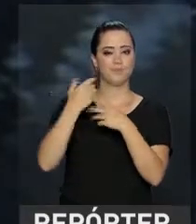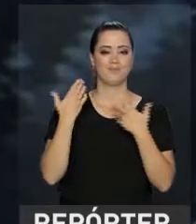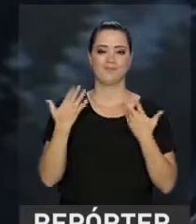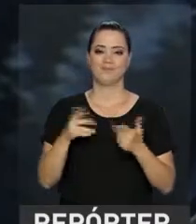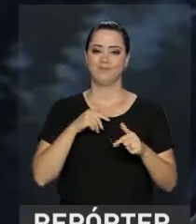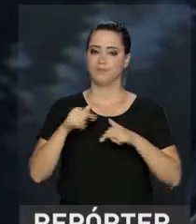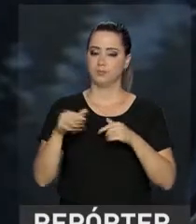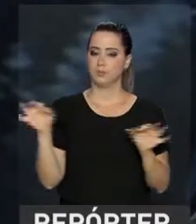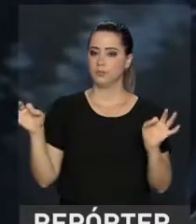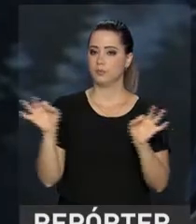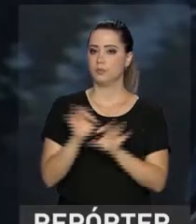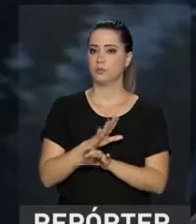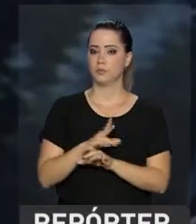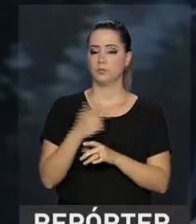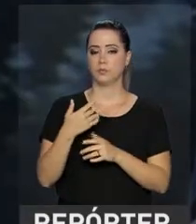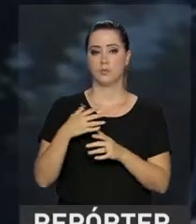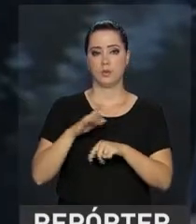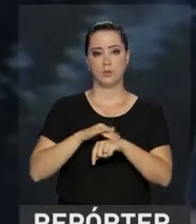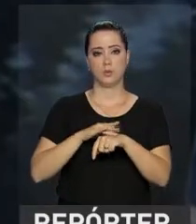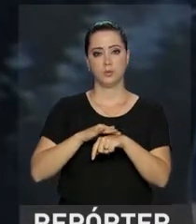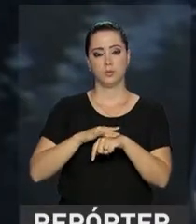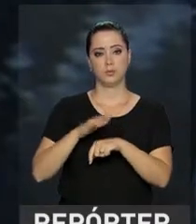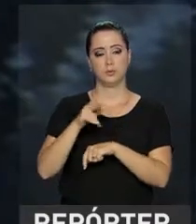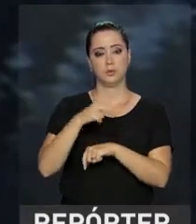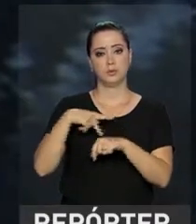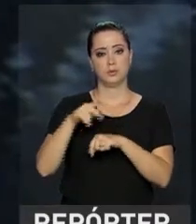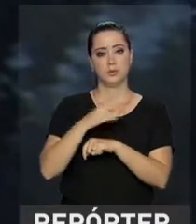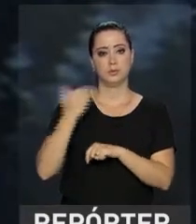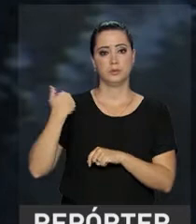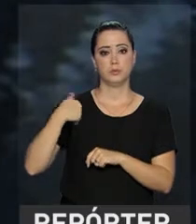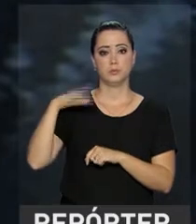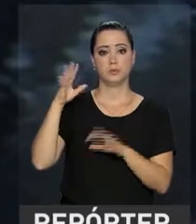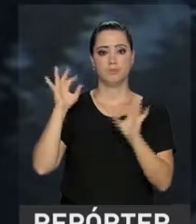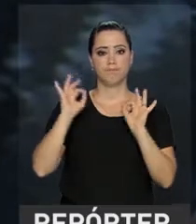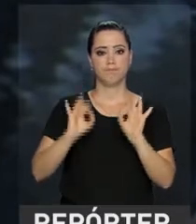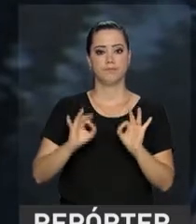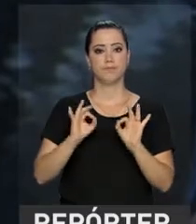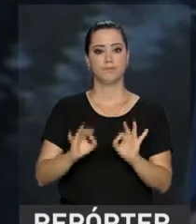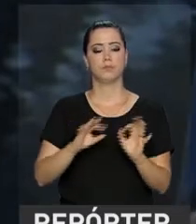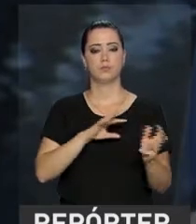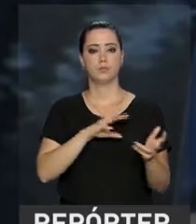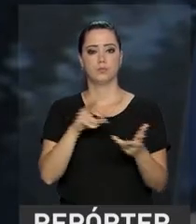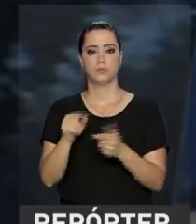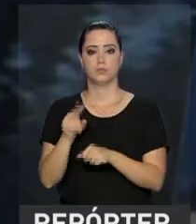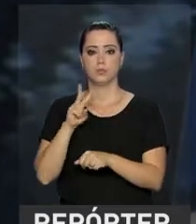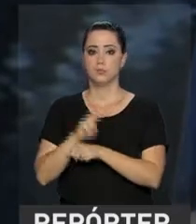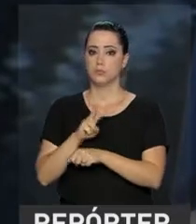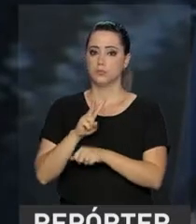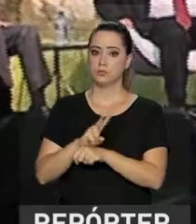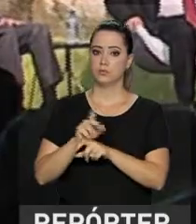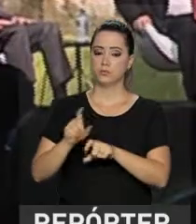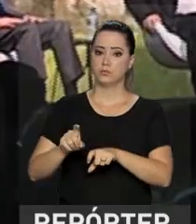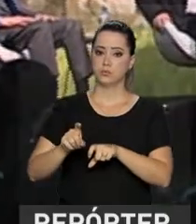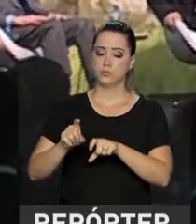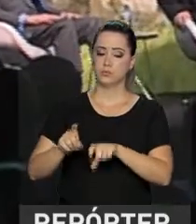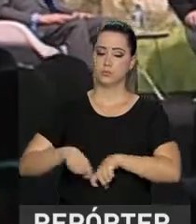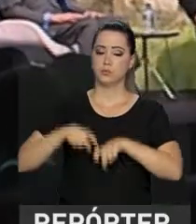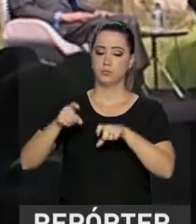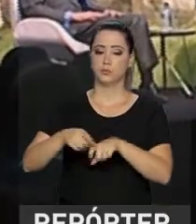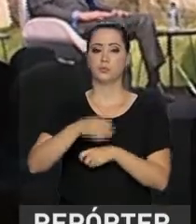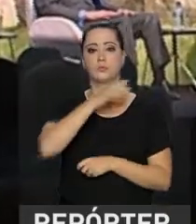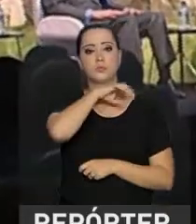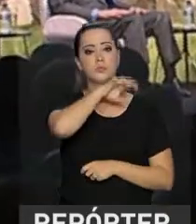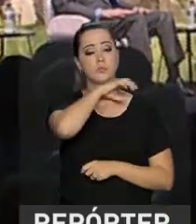trabalho feito para acabar com a doença no país é um dos mais exitosos do mundo na área de defesa agropecuária. É a erradicação